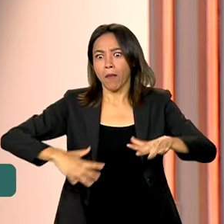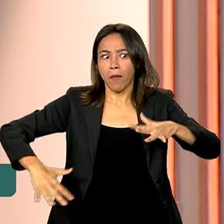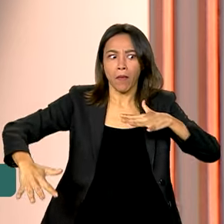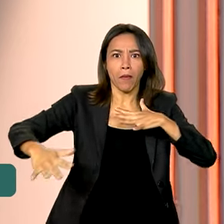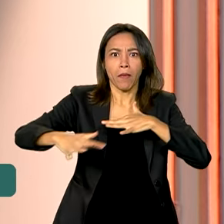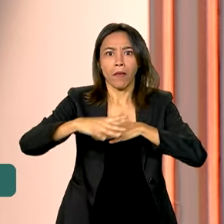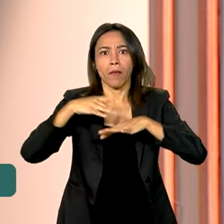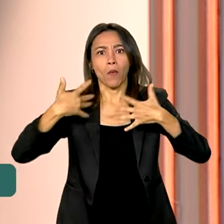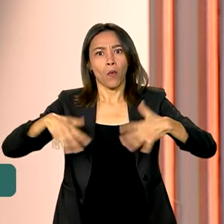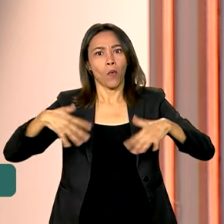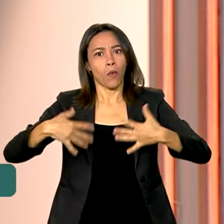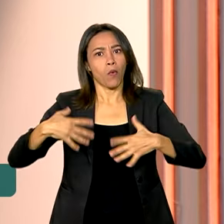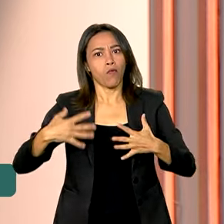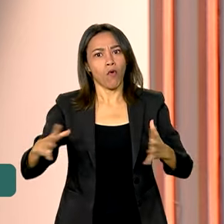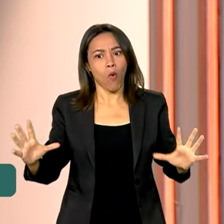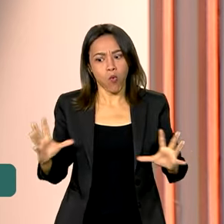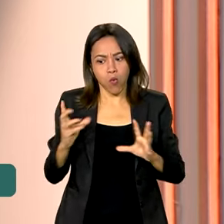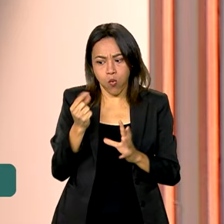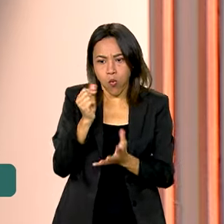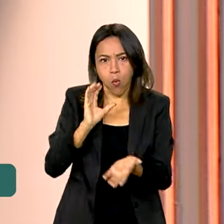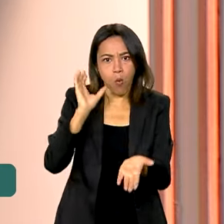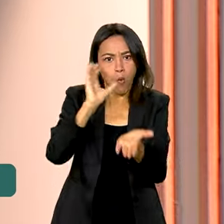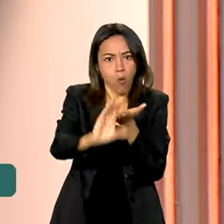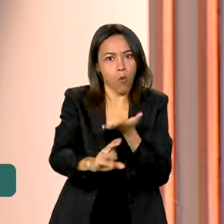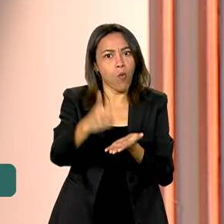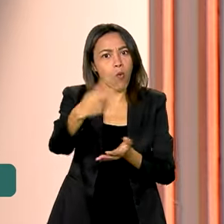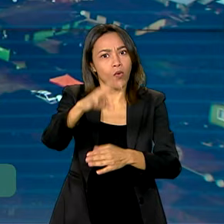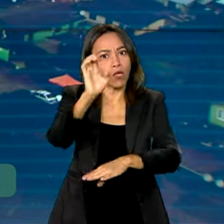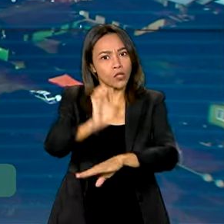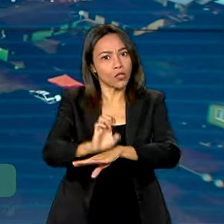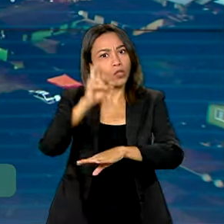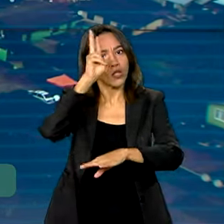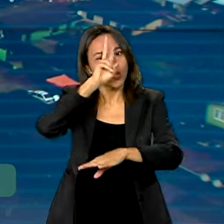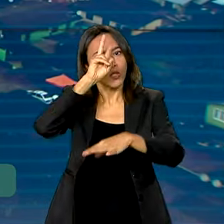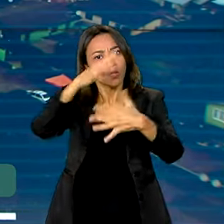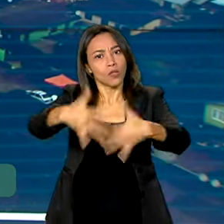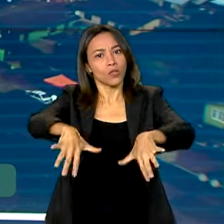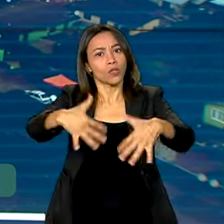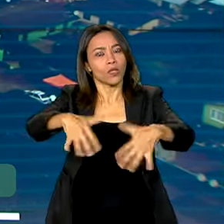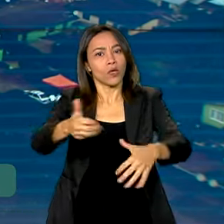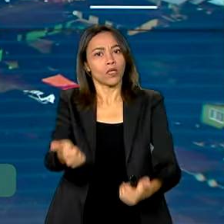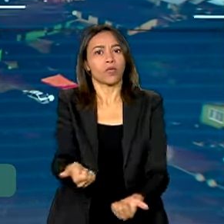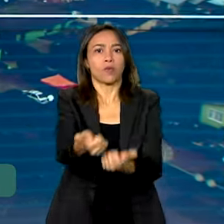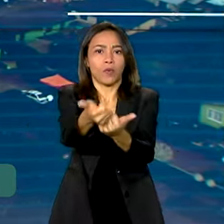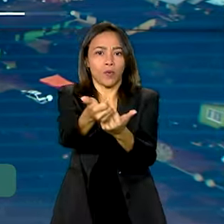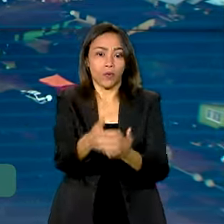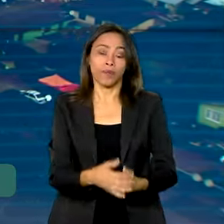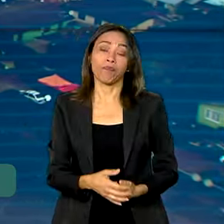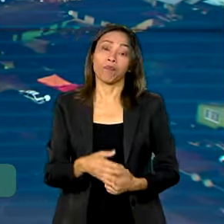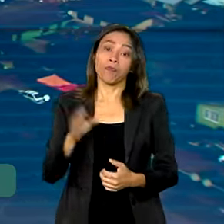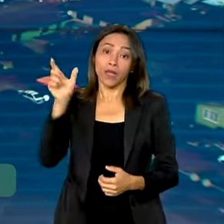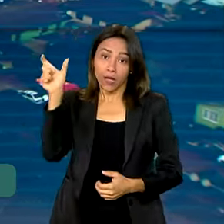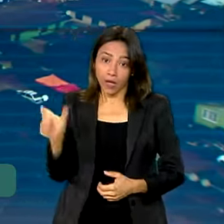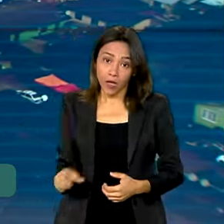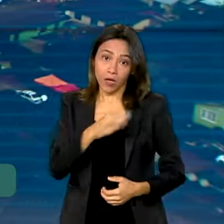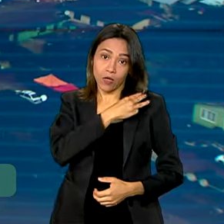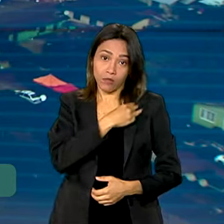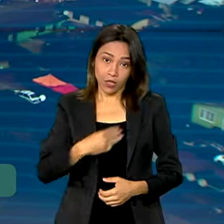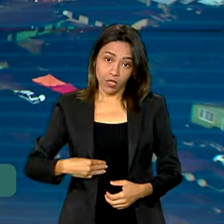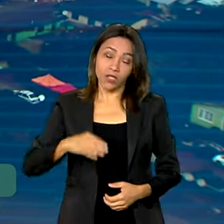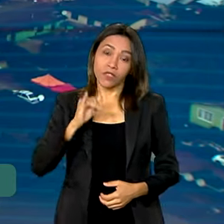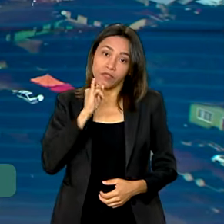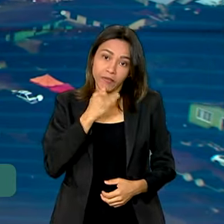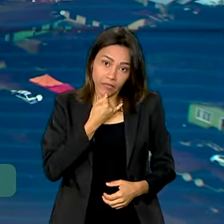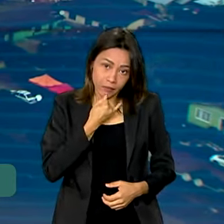recursos para a reconstrução de um Estado brasileiro da história. Pimenta também lamentou que, em meio à tragédia,